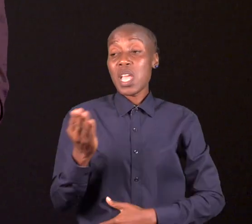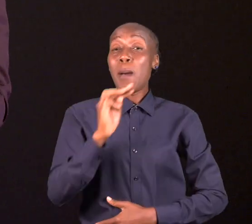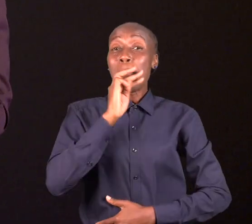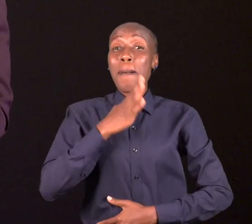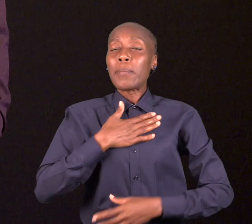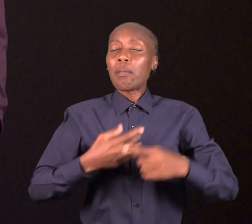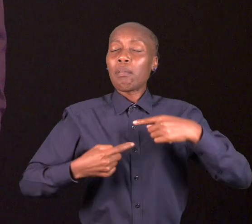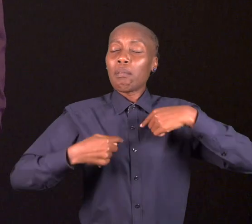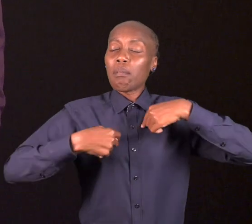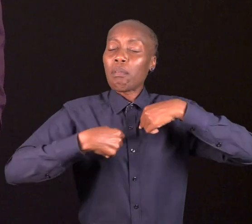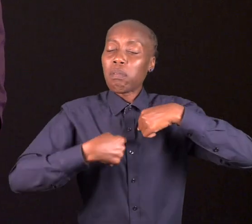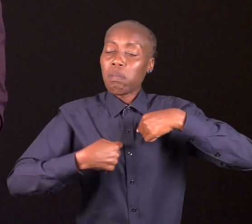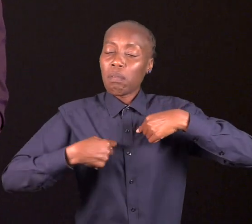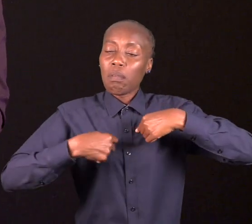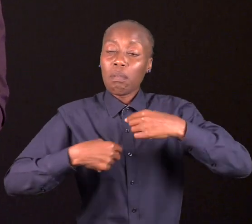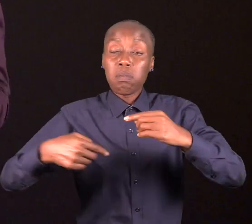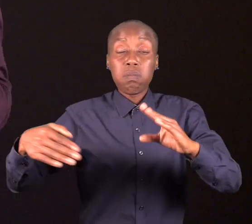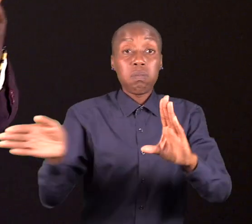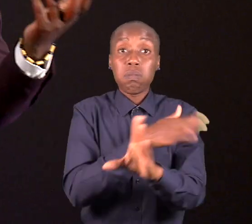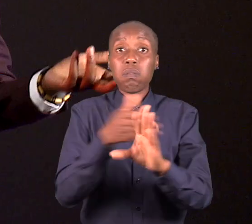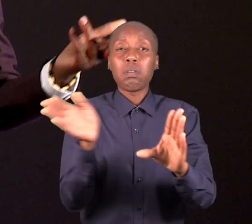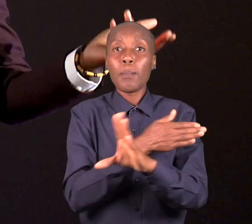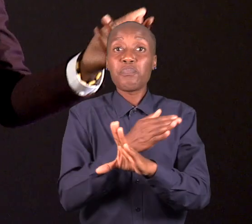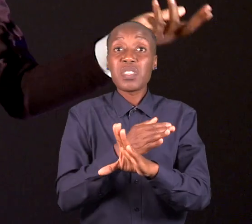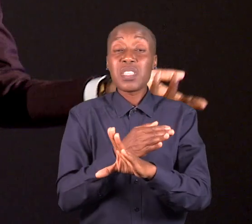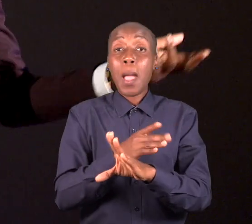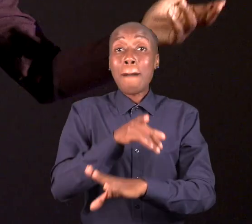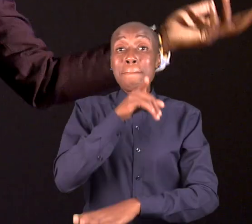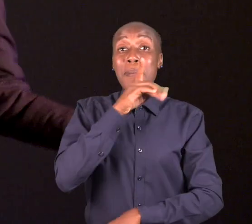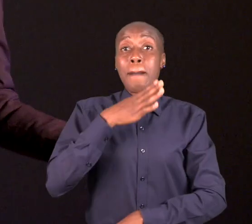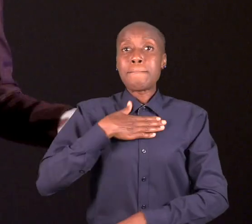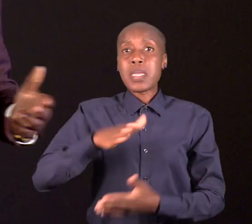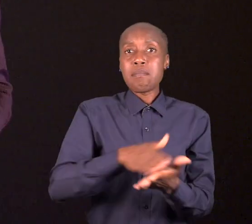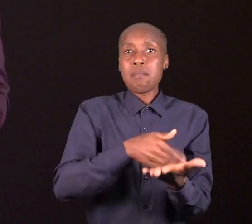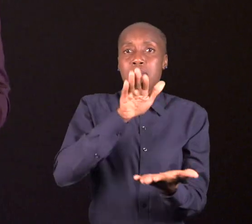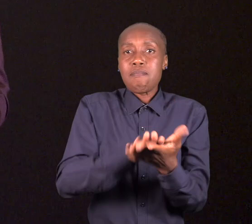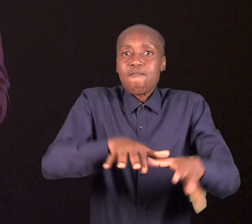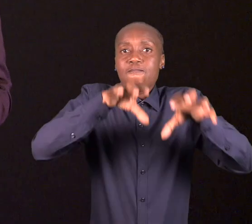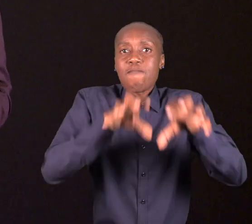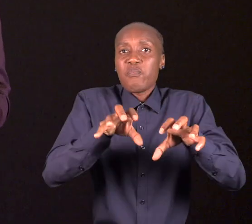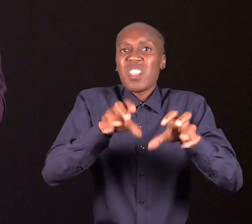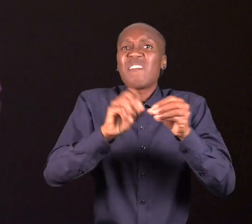e manipulação, tendo visto suas casas em serem vendidas de forma injusta pelo meu pai.